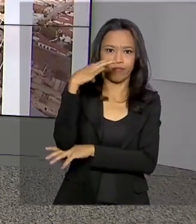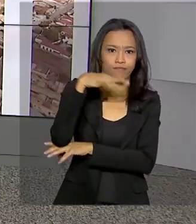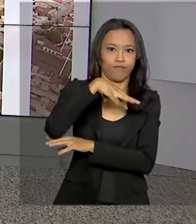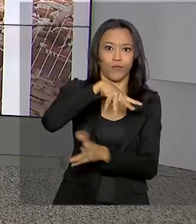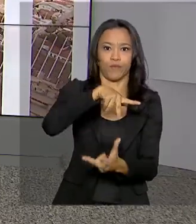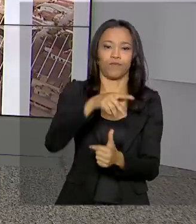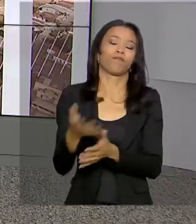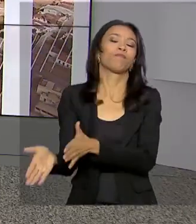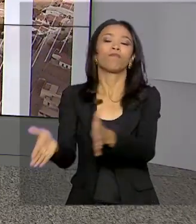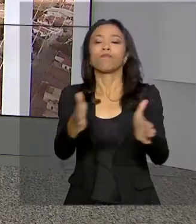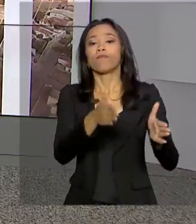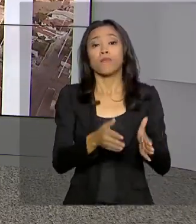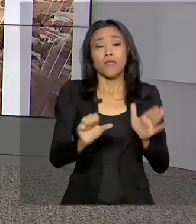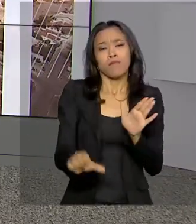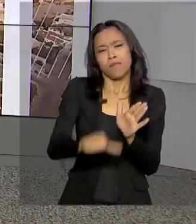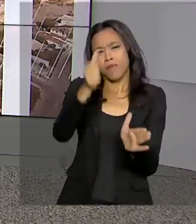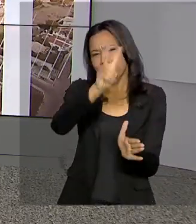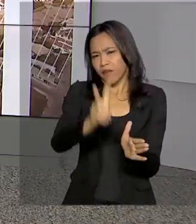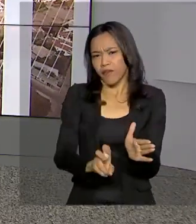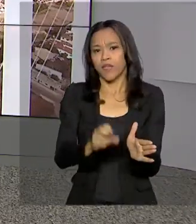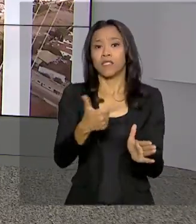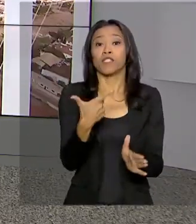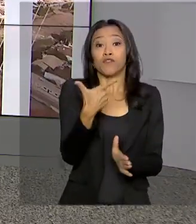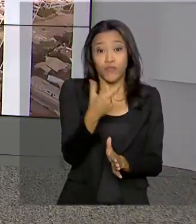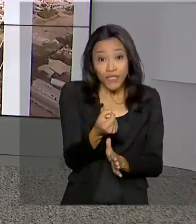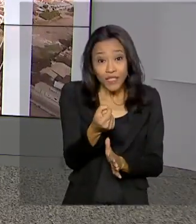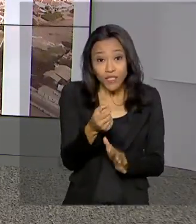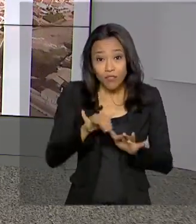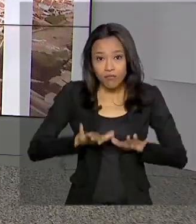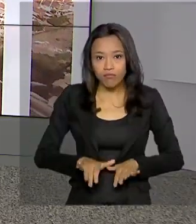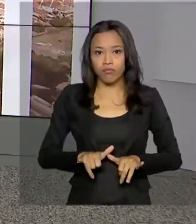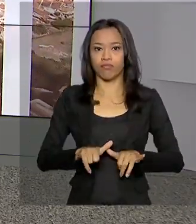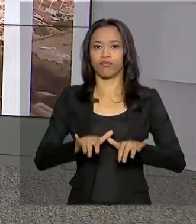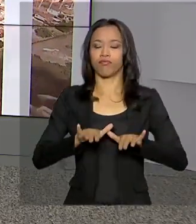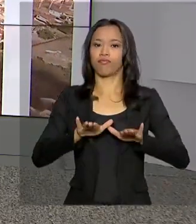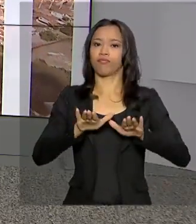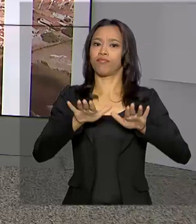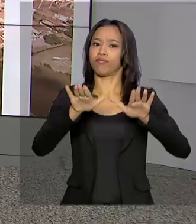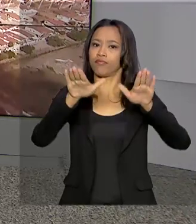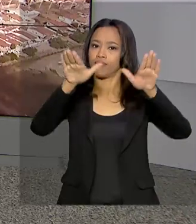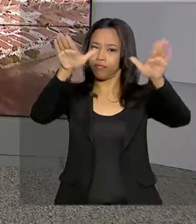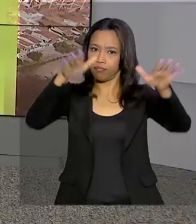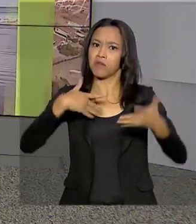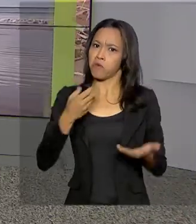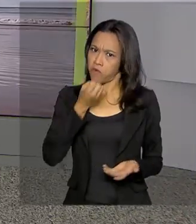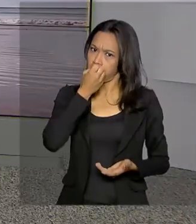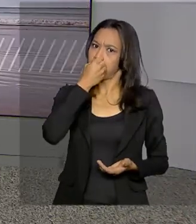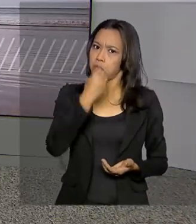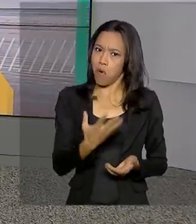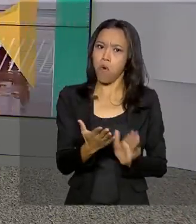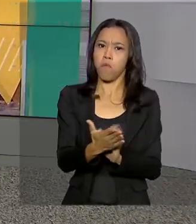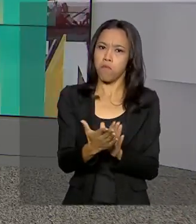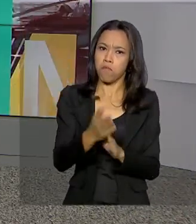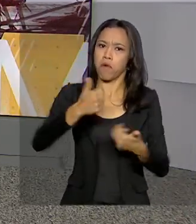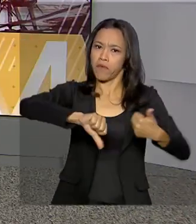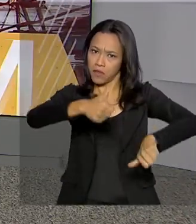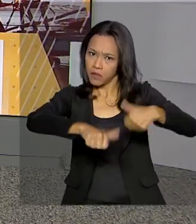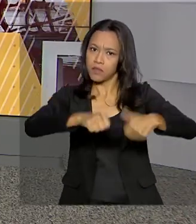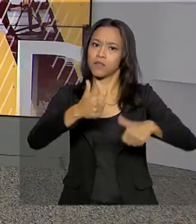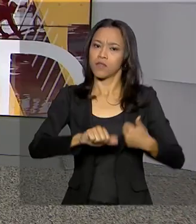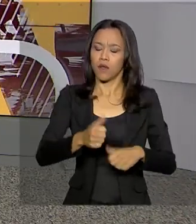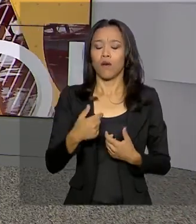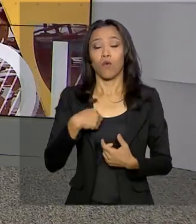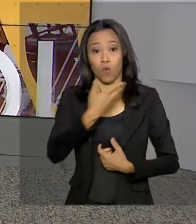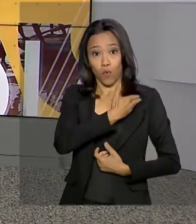Pela primeira vez, os 20 principais aeroportos brasileiros receberam aprovação dos usuários. O resultado superou a